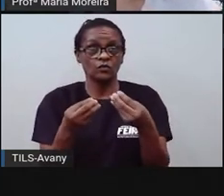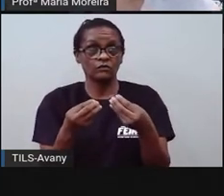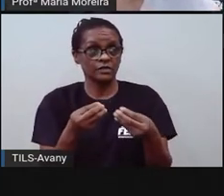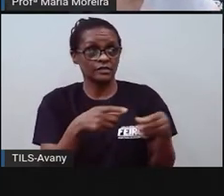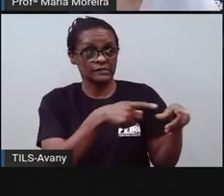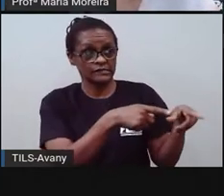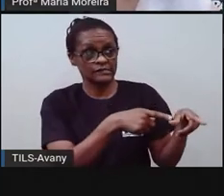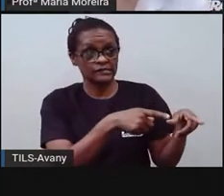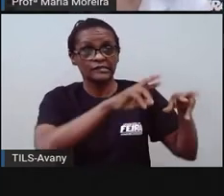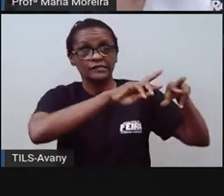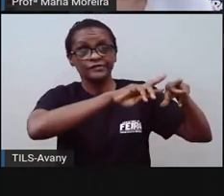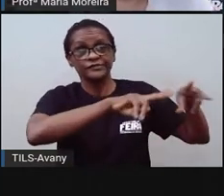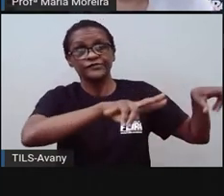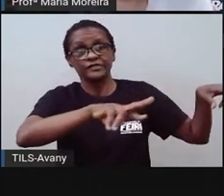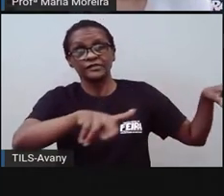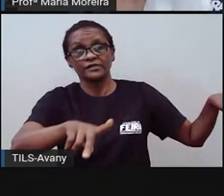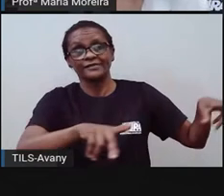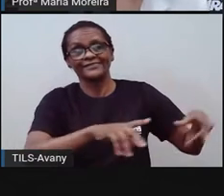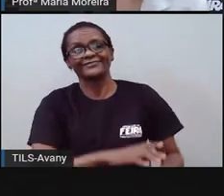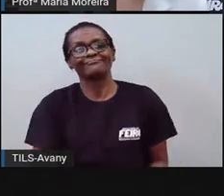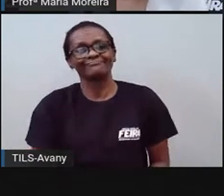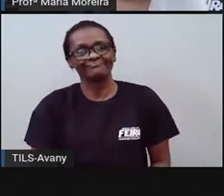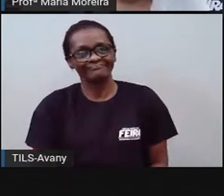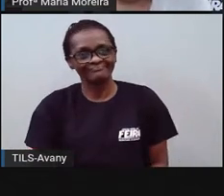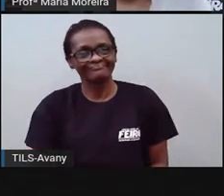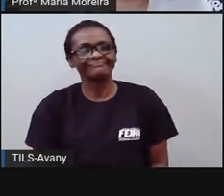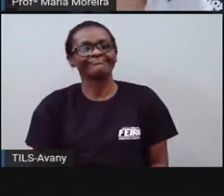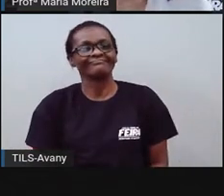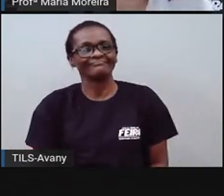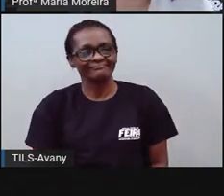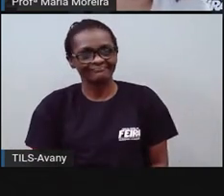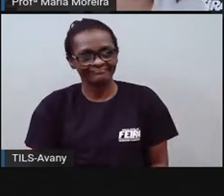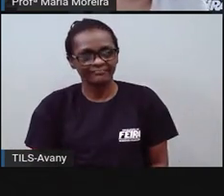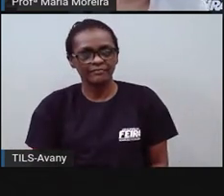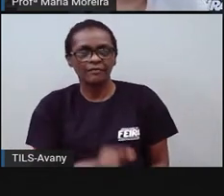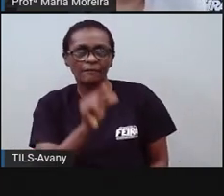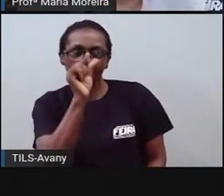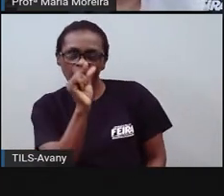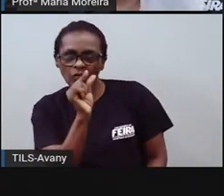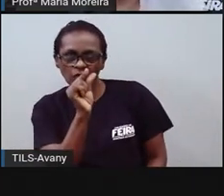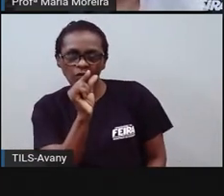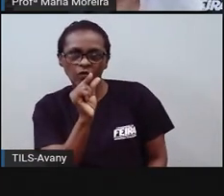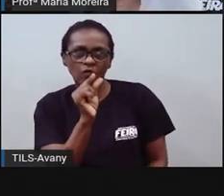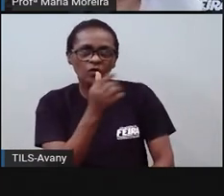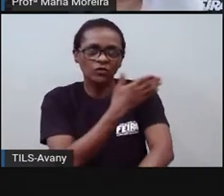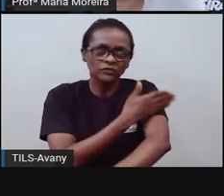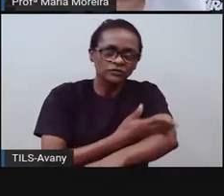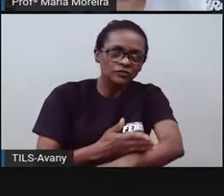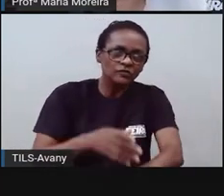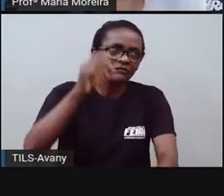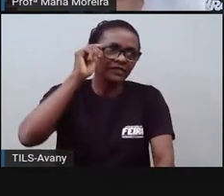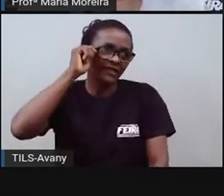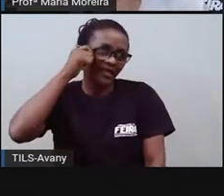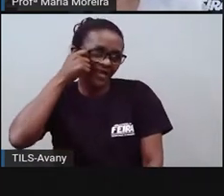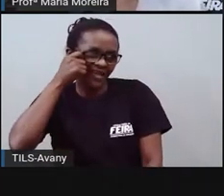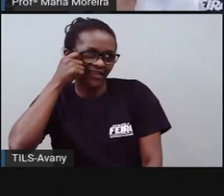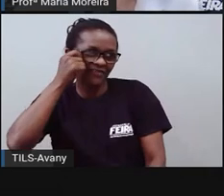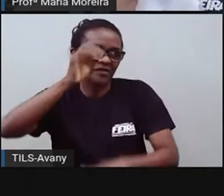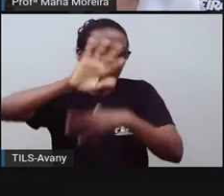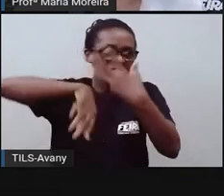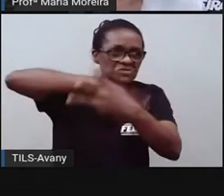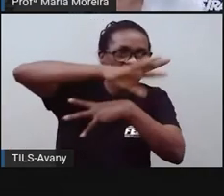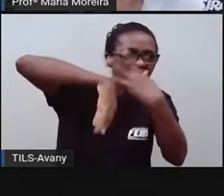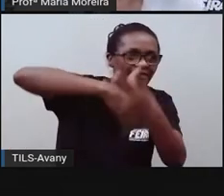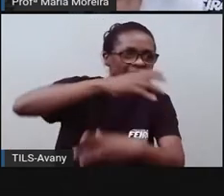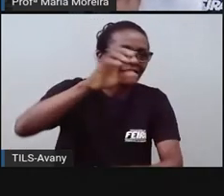outra representação na cultura do país deles, na cultura do continente africano. Lembrando que não é unificado porque são